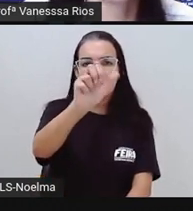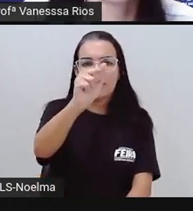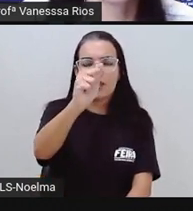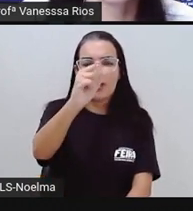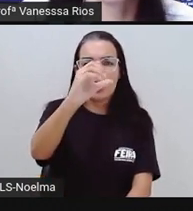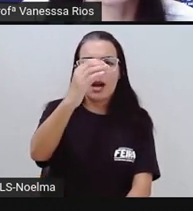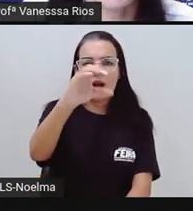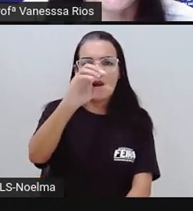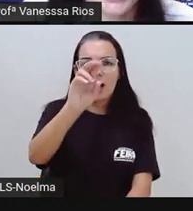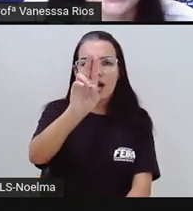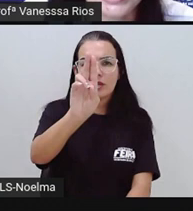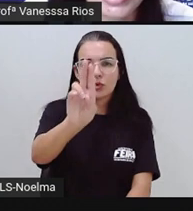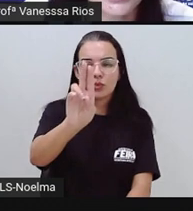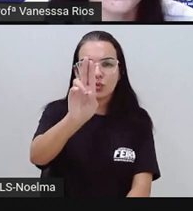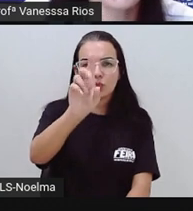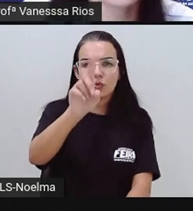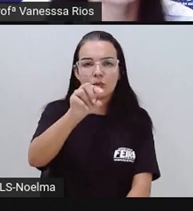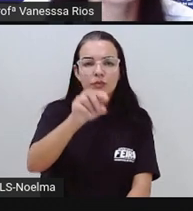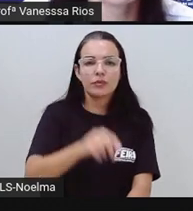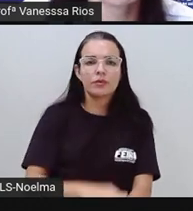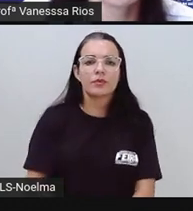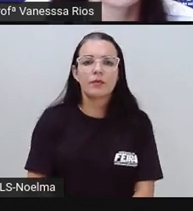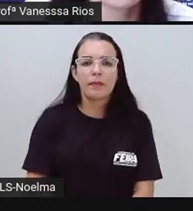Governador João Durval Carneiro.